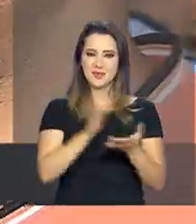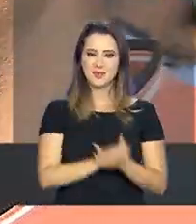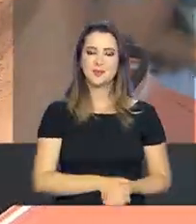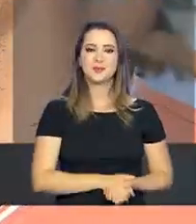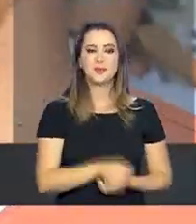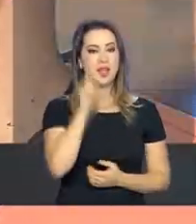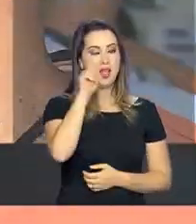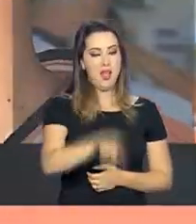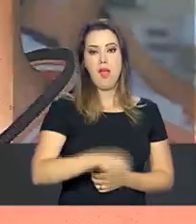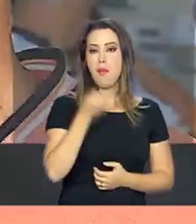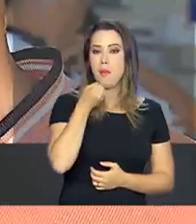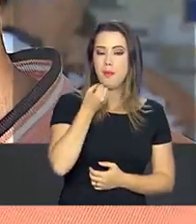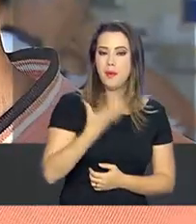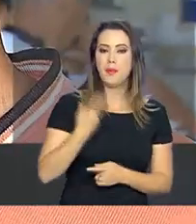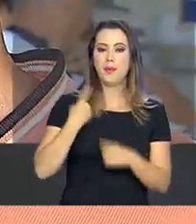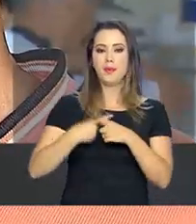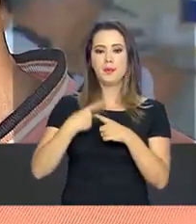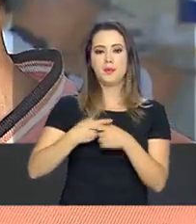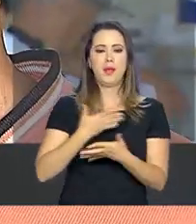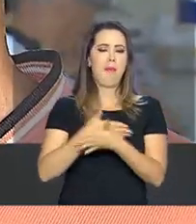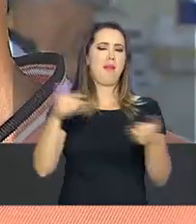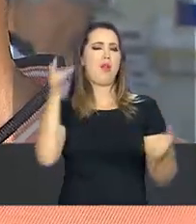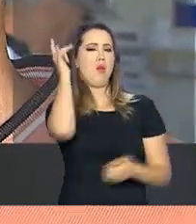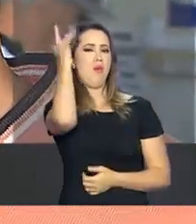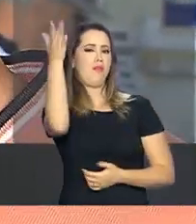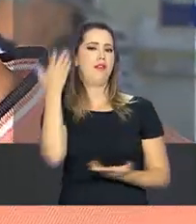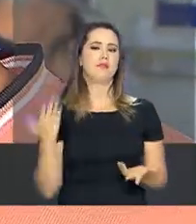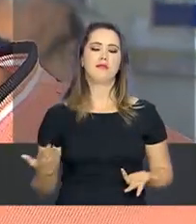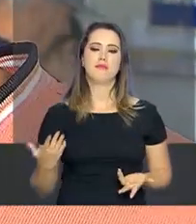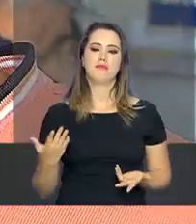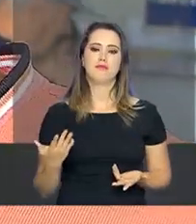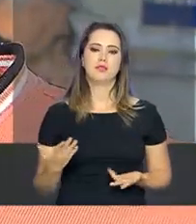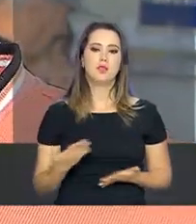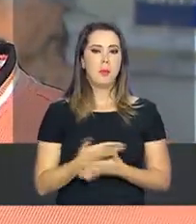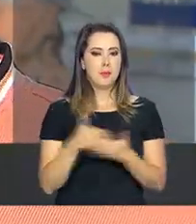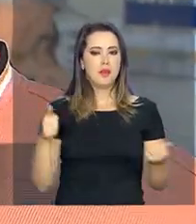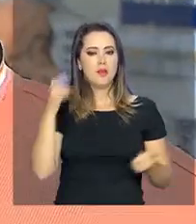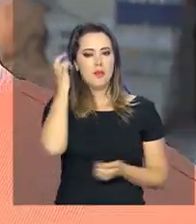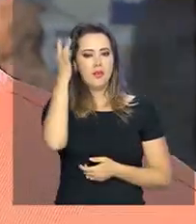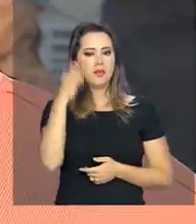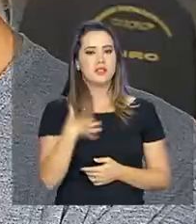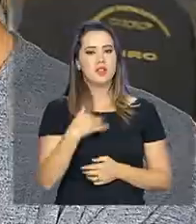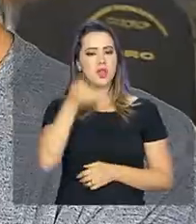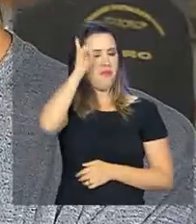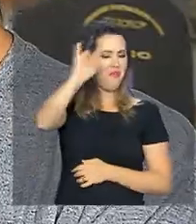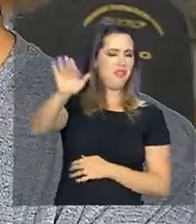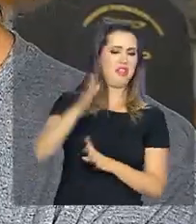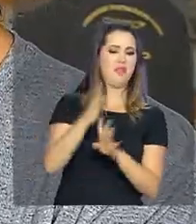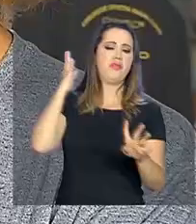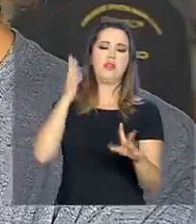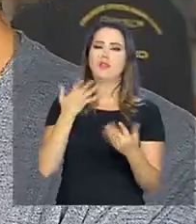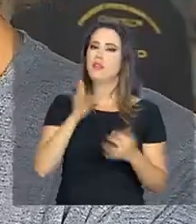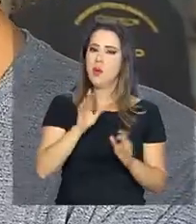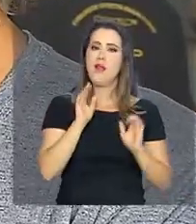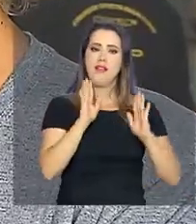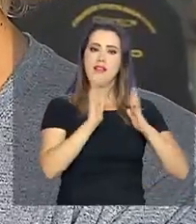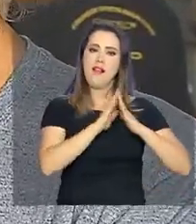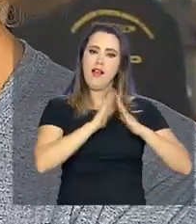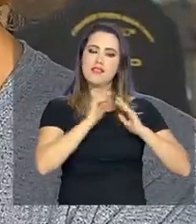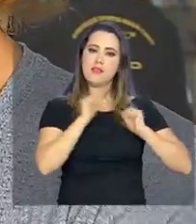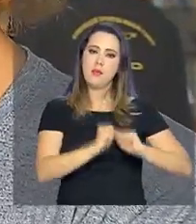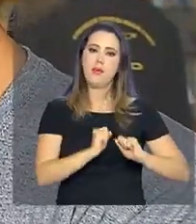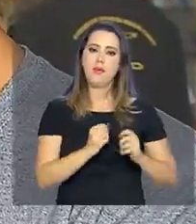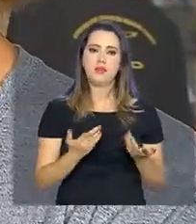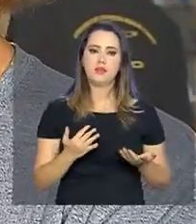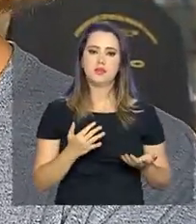Porque é muito prático, é melhor você evitar as filas. Se você sair de casa, pode utilizar o celular em